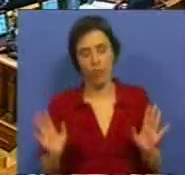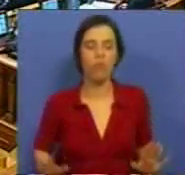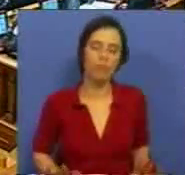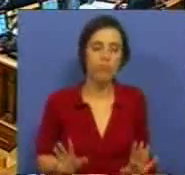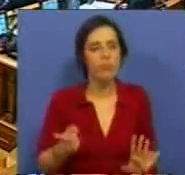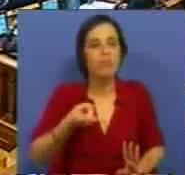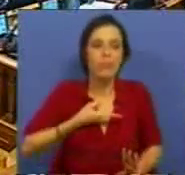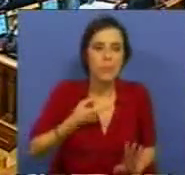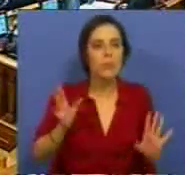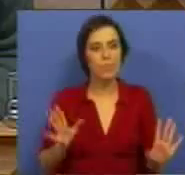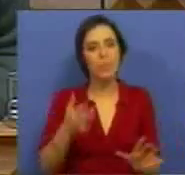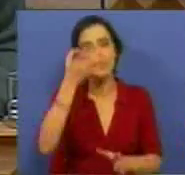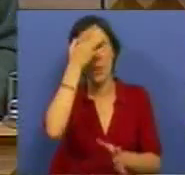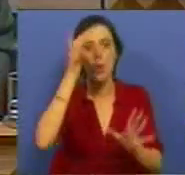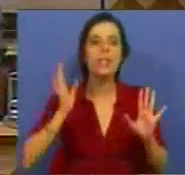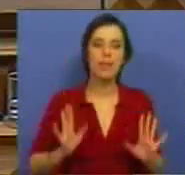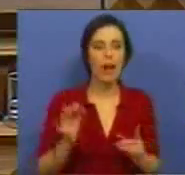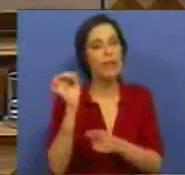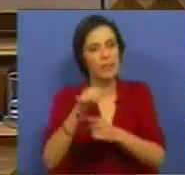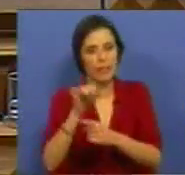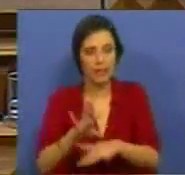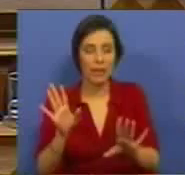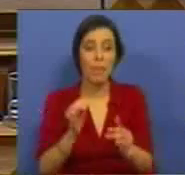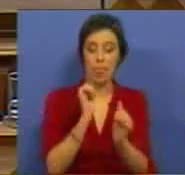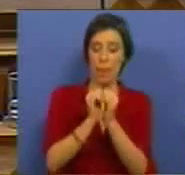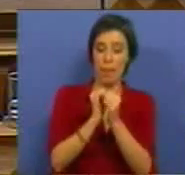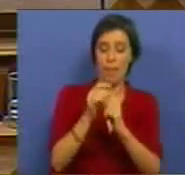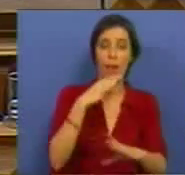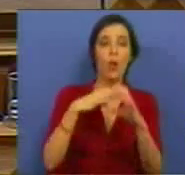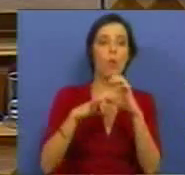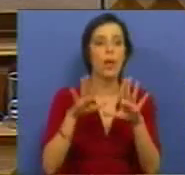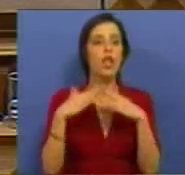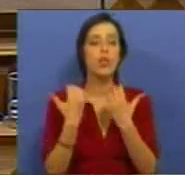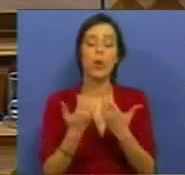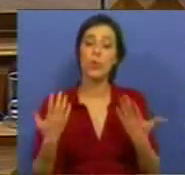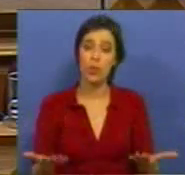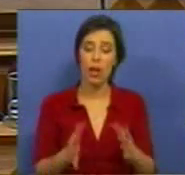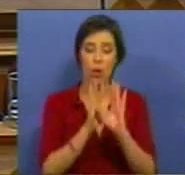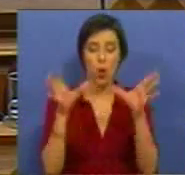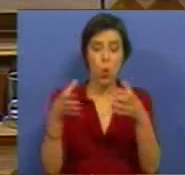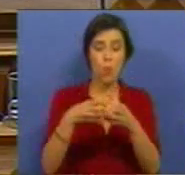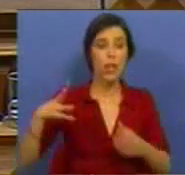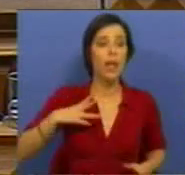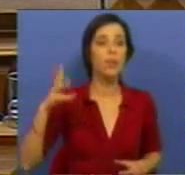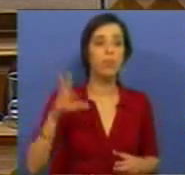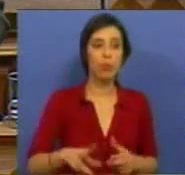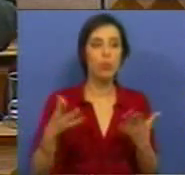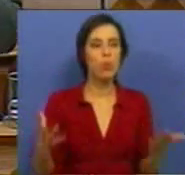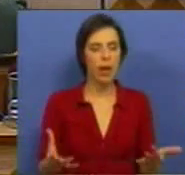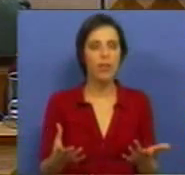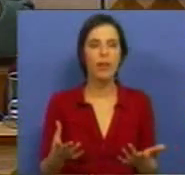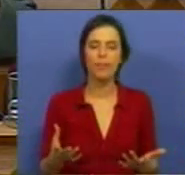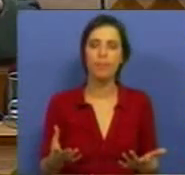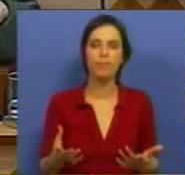Teremos que considerar que sim. O papel da comunicação social na comunidade portuguesa tem